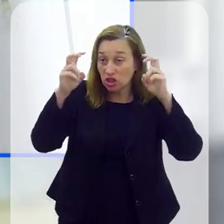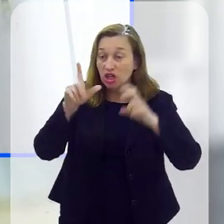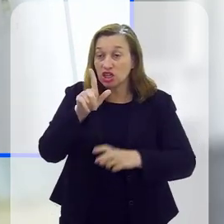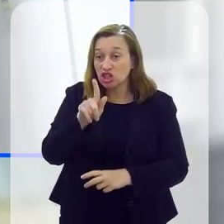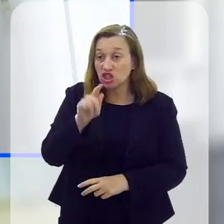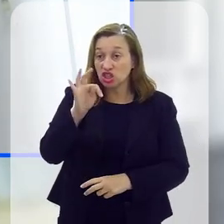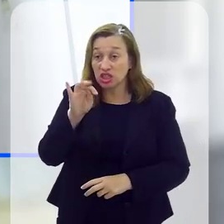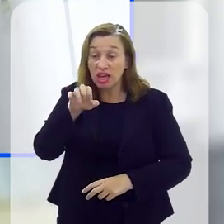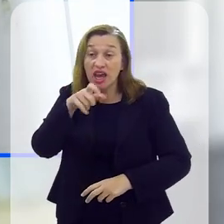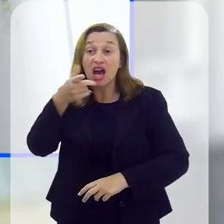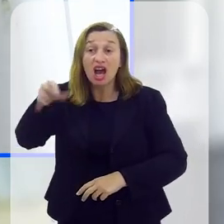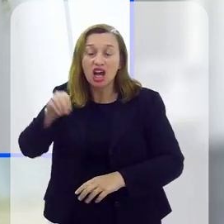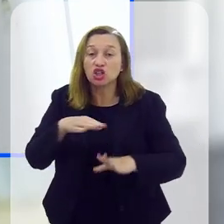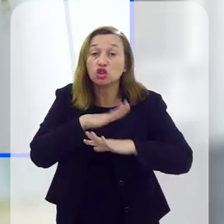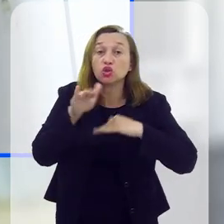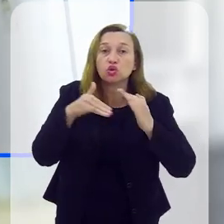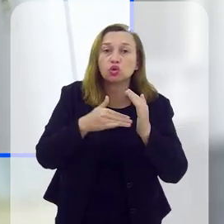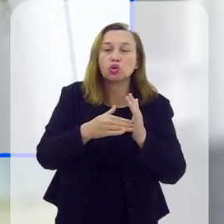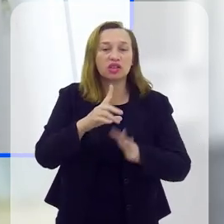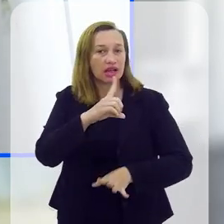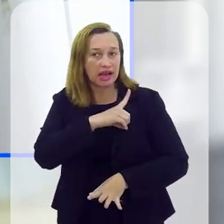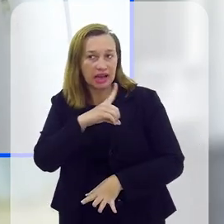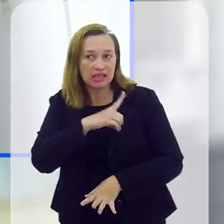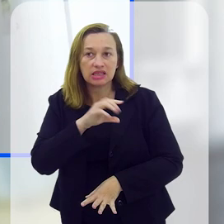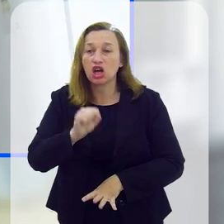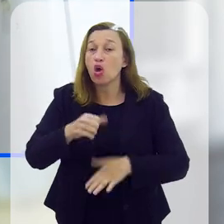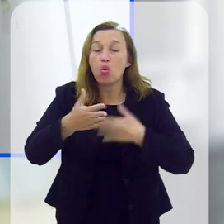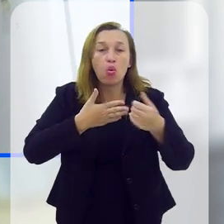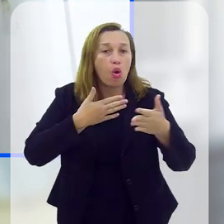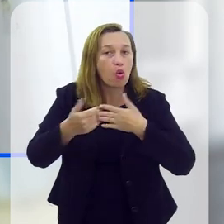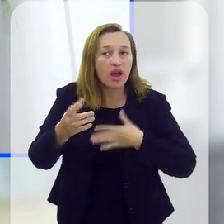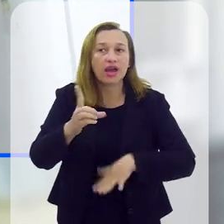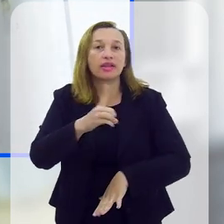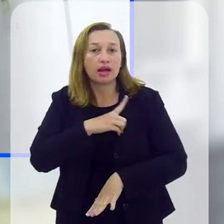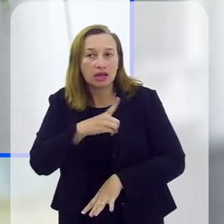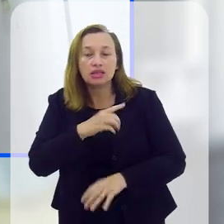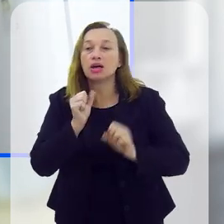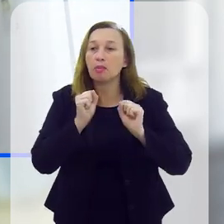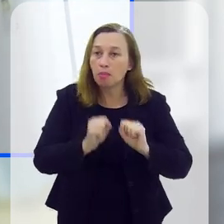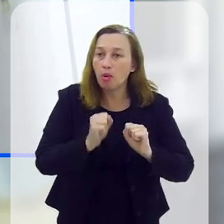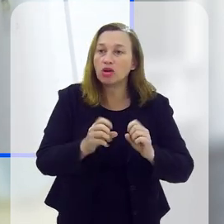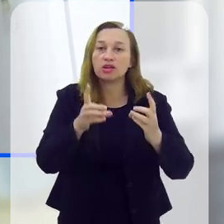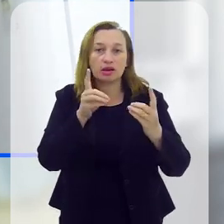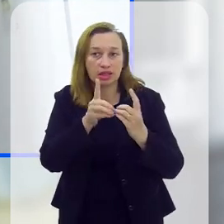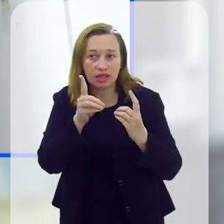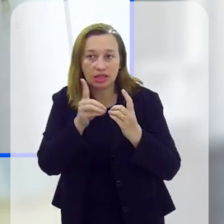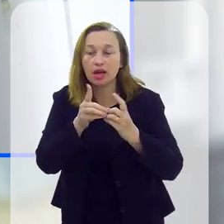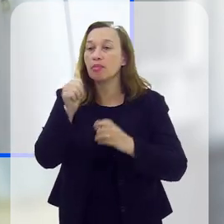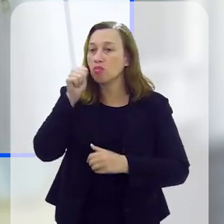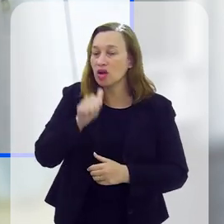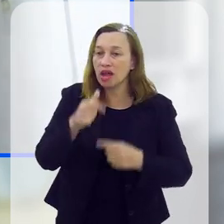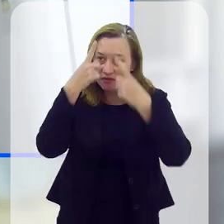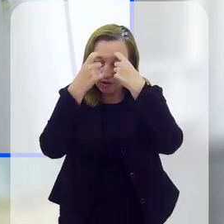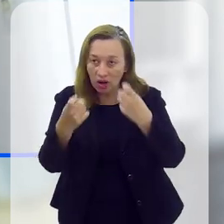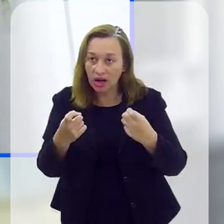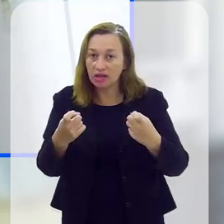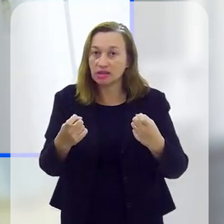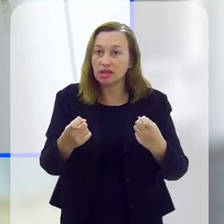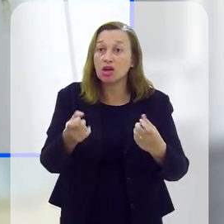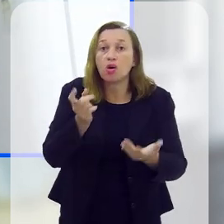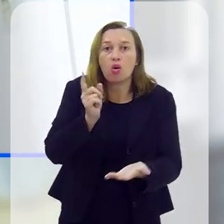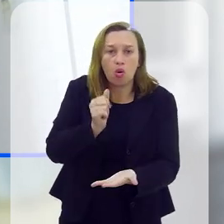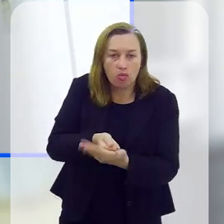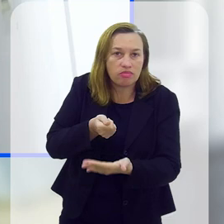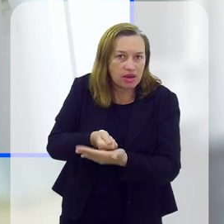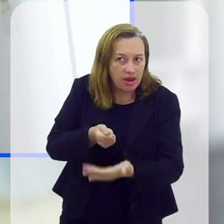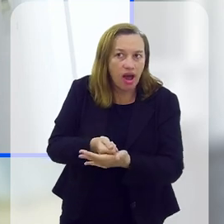IDEAM, mas os de todas as delegacias, porque vamos reforçar, qualquer delegacia pode atender e deve atender mulheres vítimas de violência